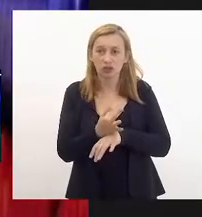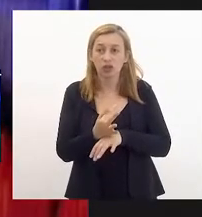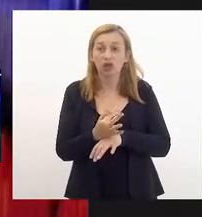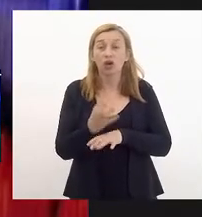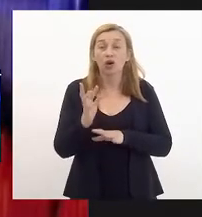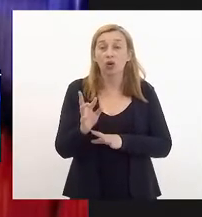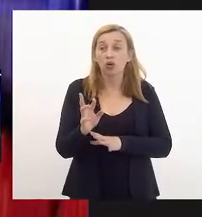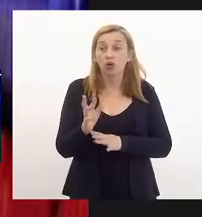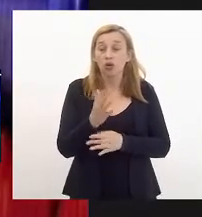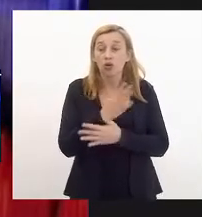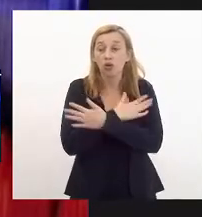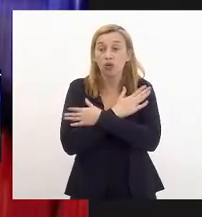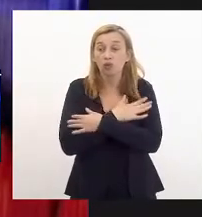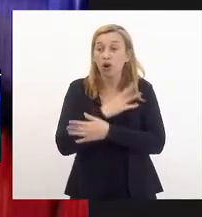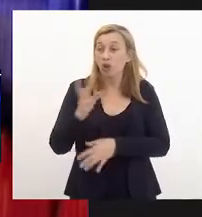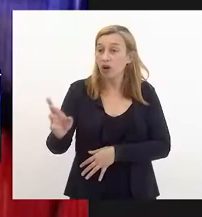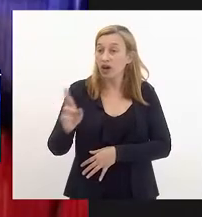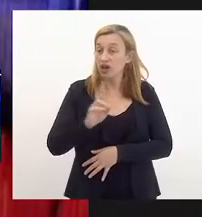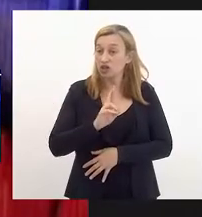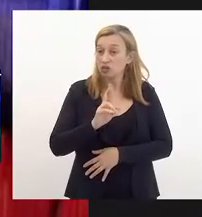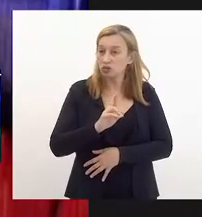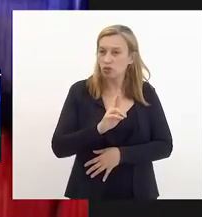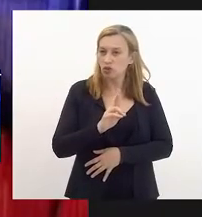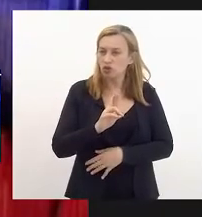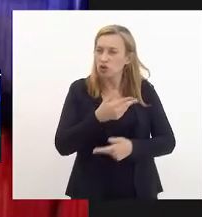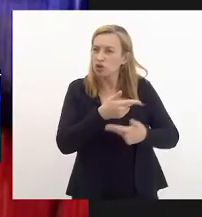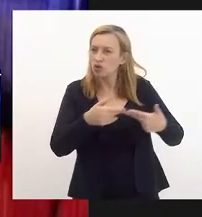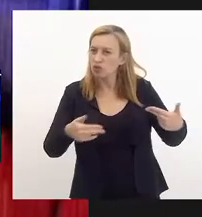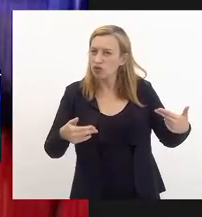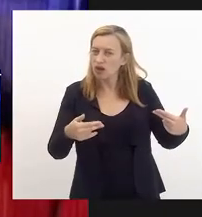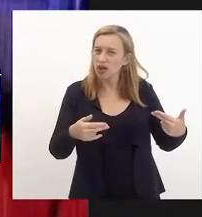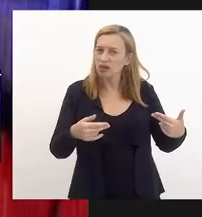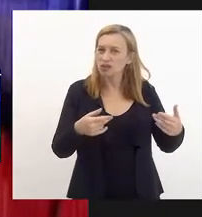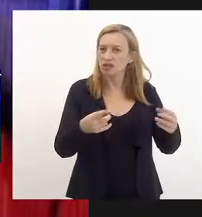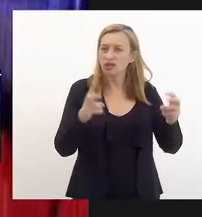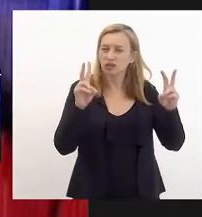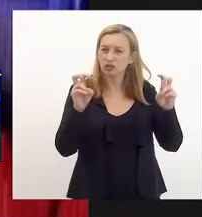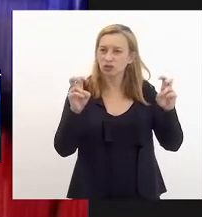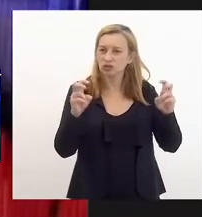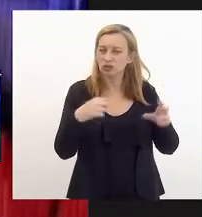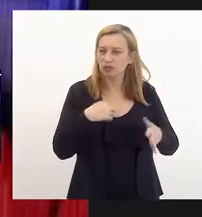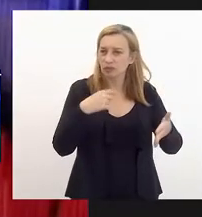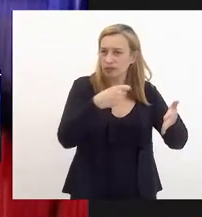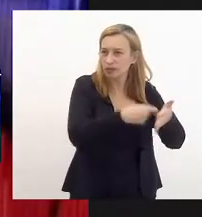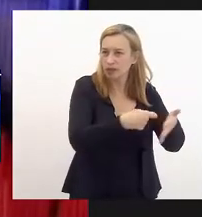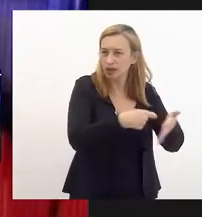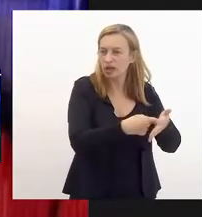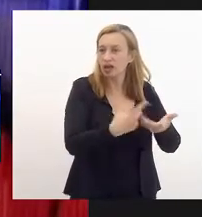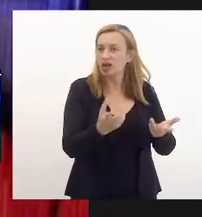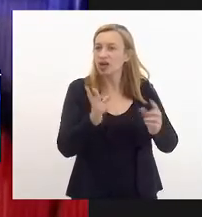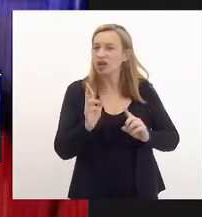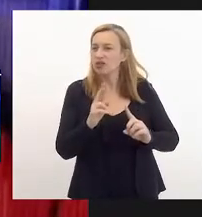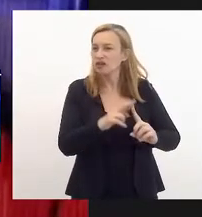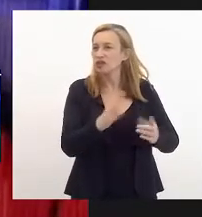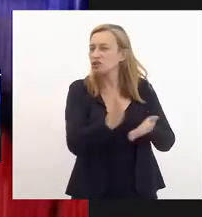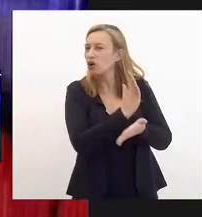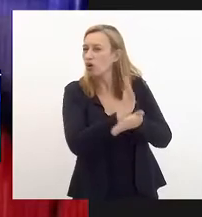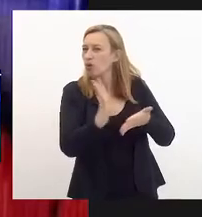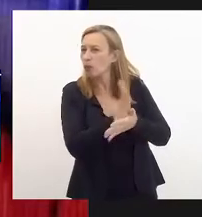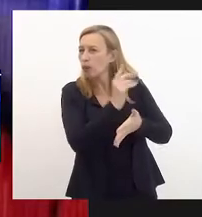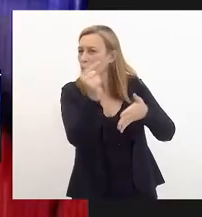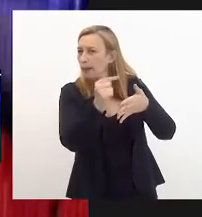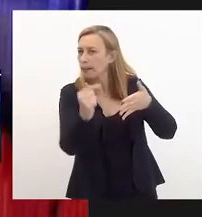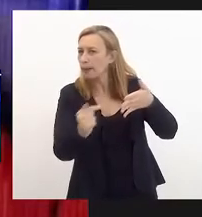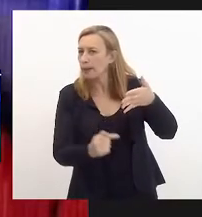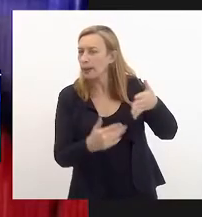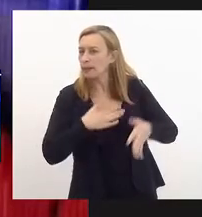resposta do IVB com vários contrapontos à minha denúncia. Inclusive, em sua maioria, se referia a algumas colocações